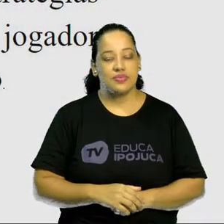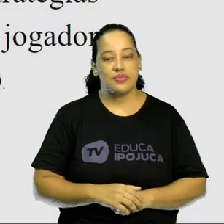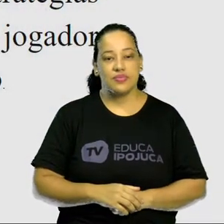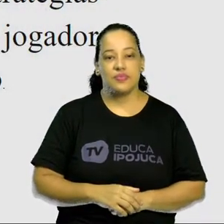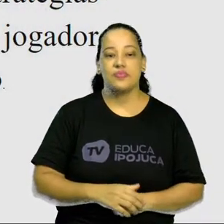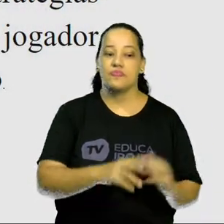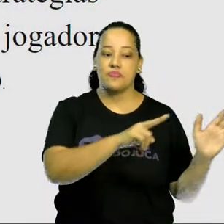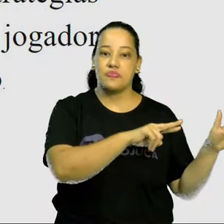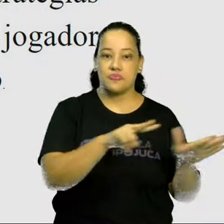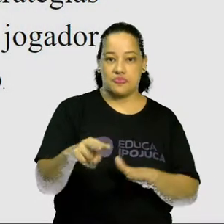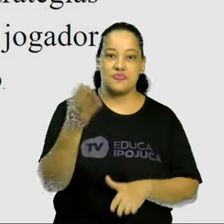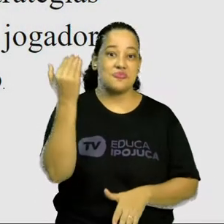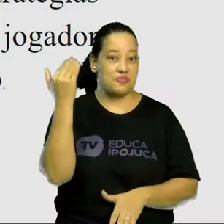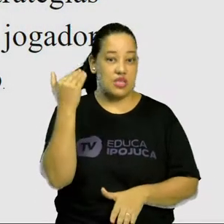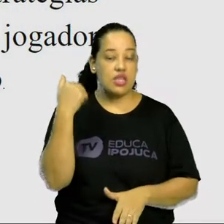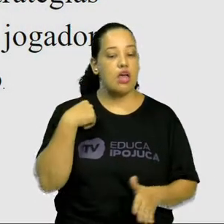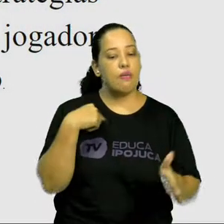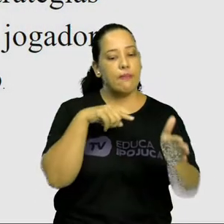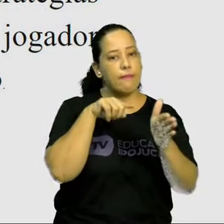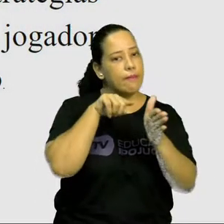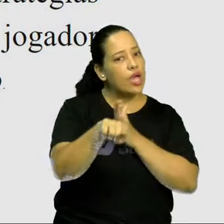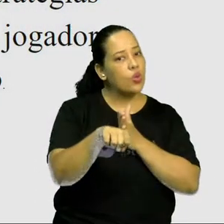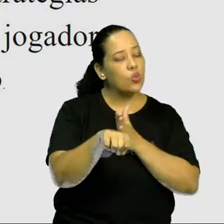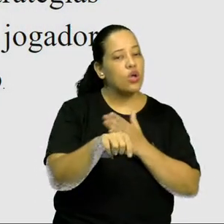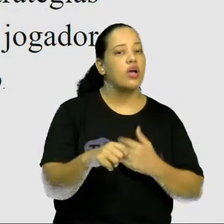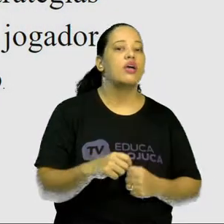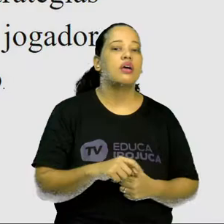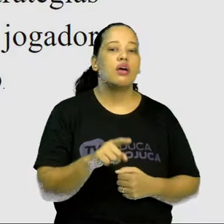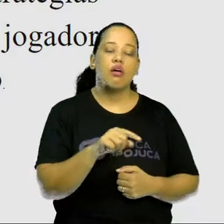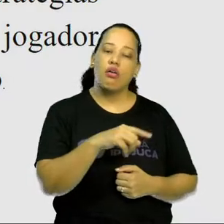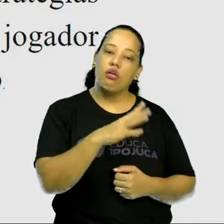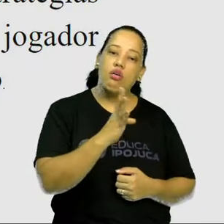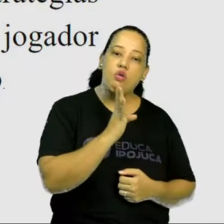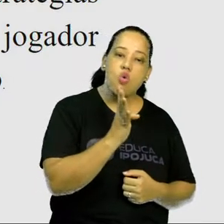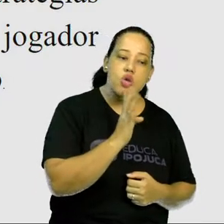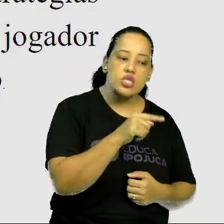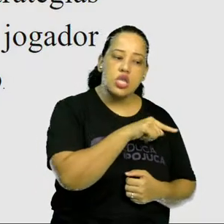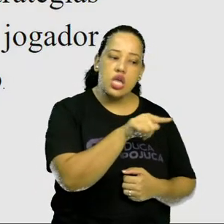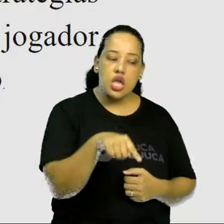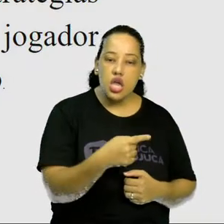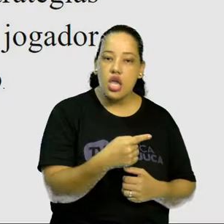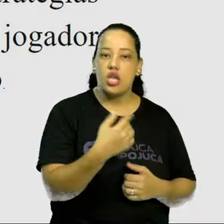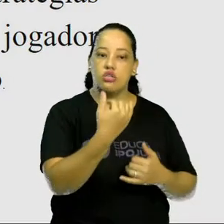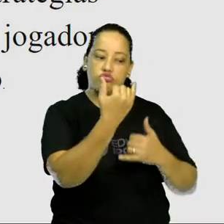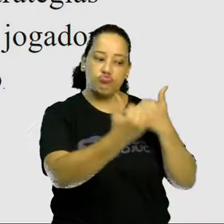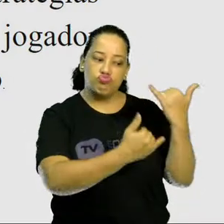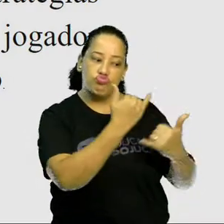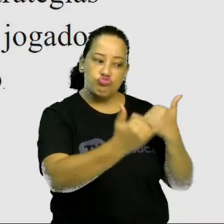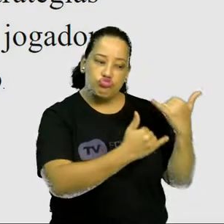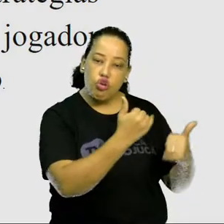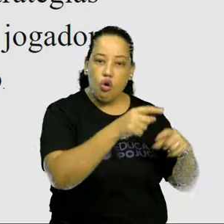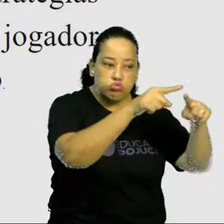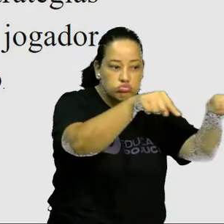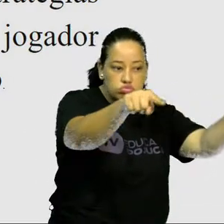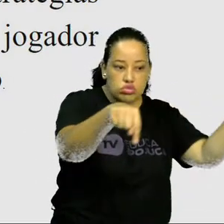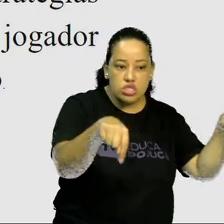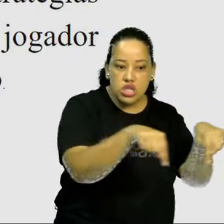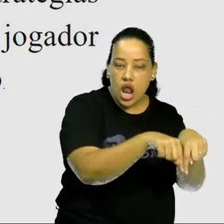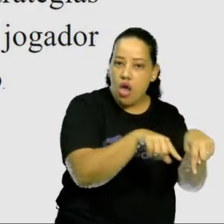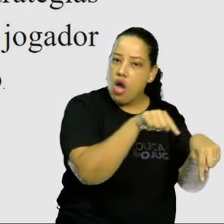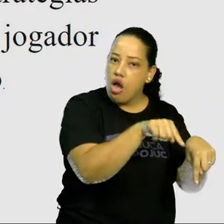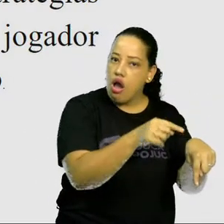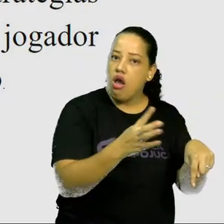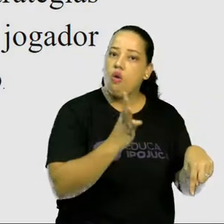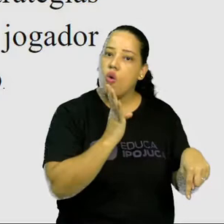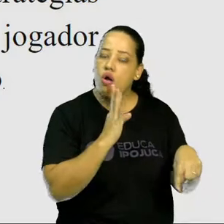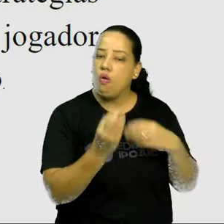Na semana passada eu perguntei a vocês como também são conhecidos os jogos de salão, né? Então o jogo de salão ele vai ser conhecido por